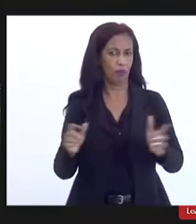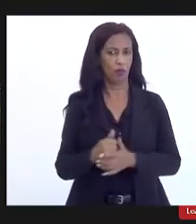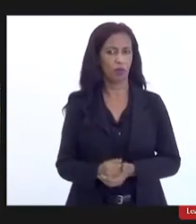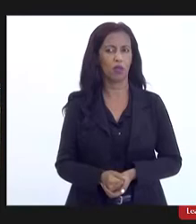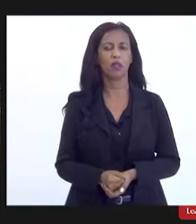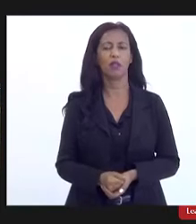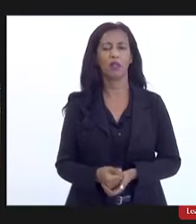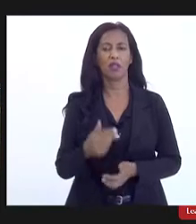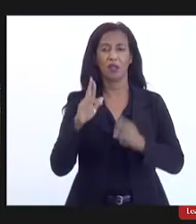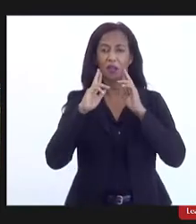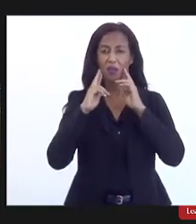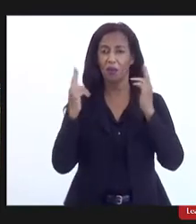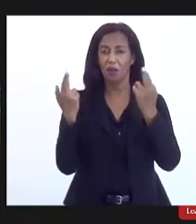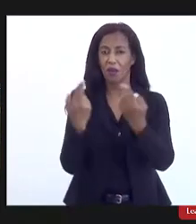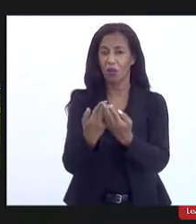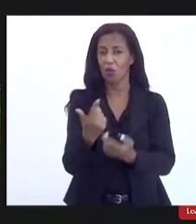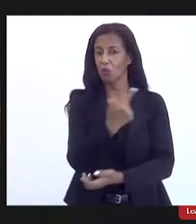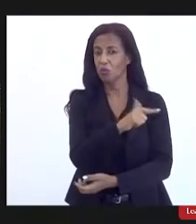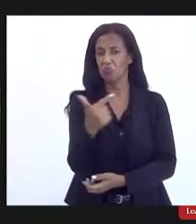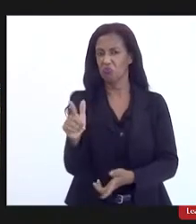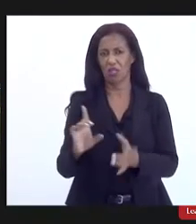audiência que não existe democracia